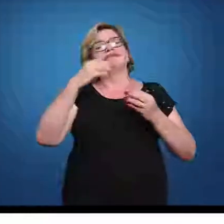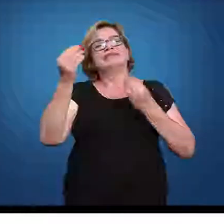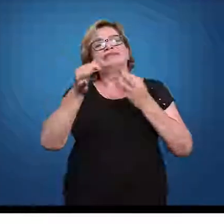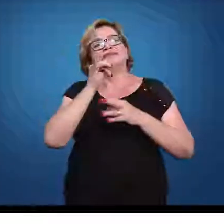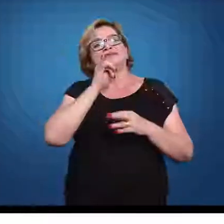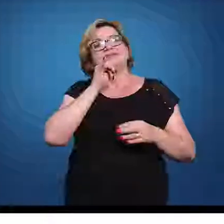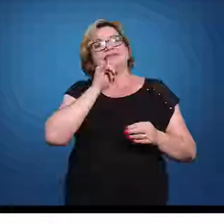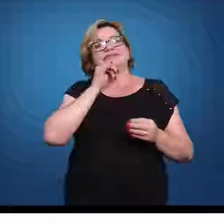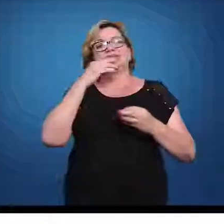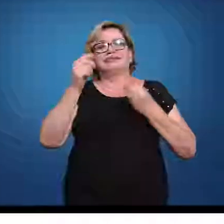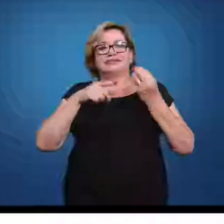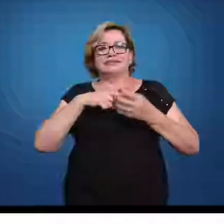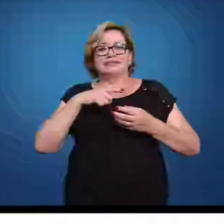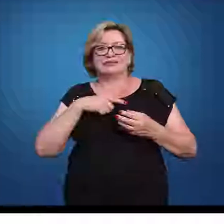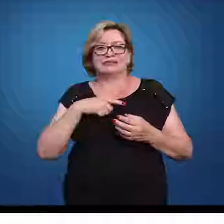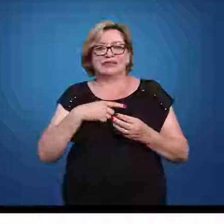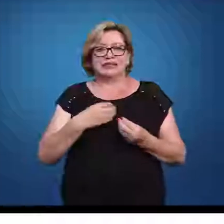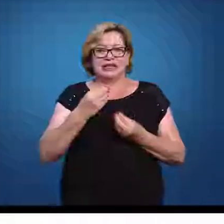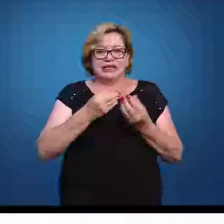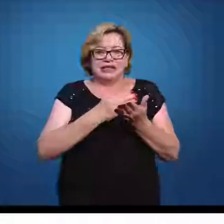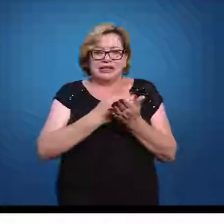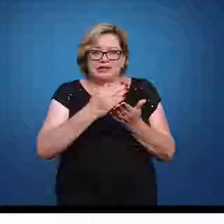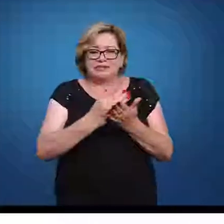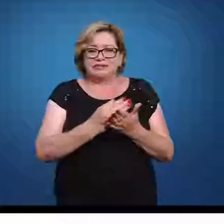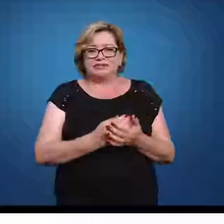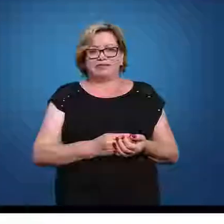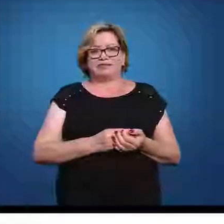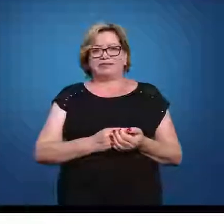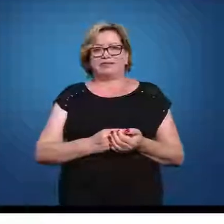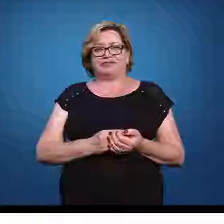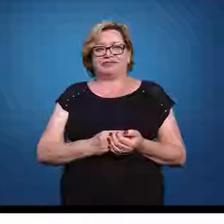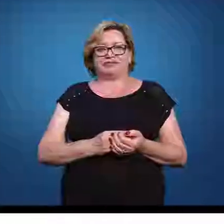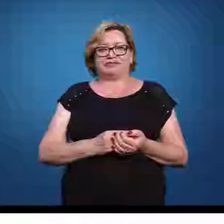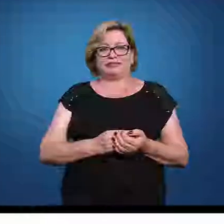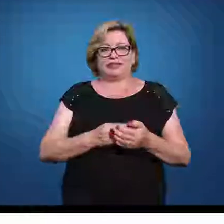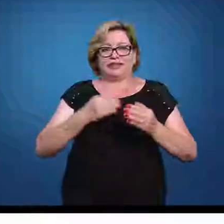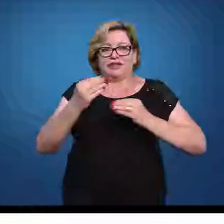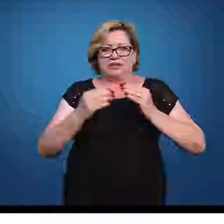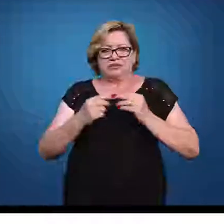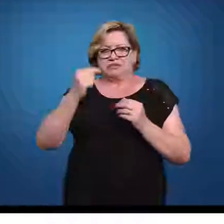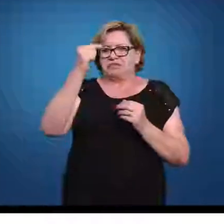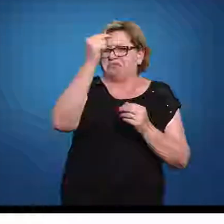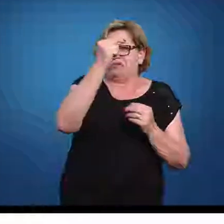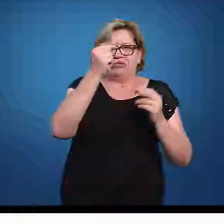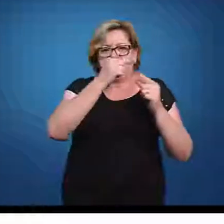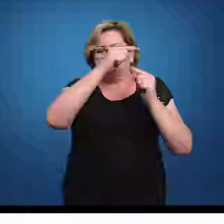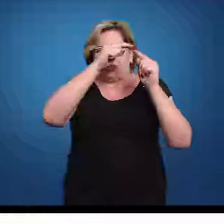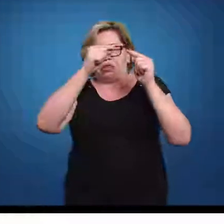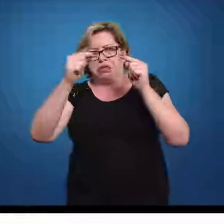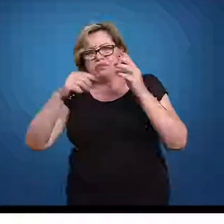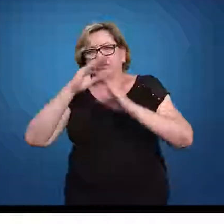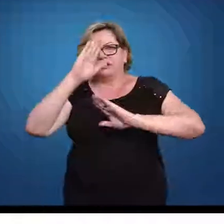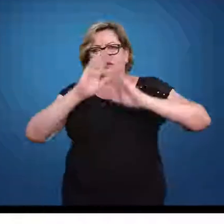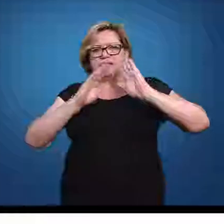você vai ter uma tabela que começa... As tabelas podem começar tanto com valor negativo, positivo, alguns colocam os dois lados.